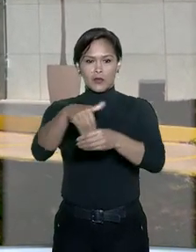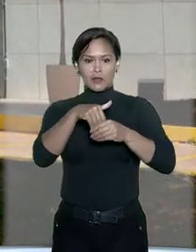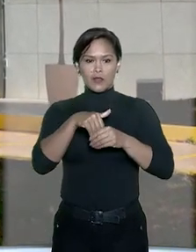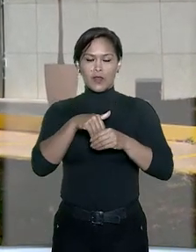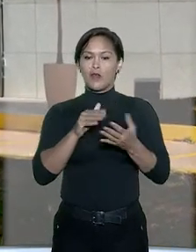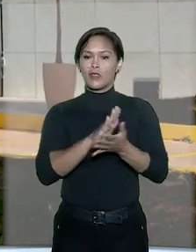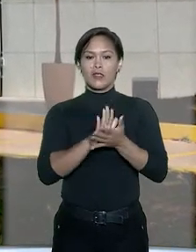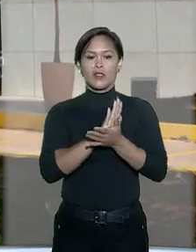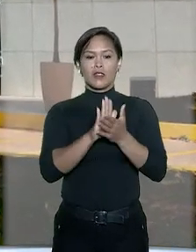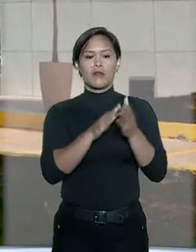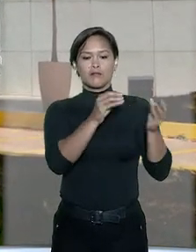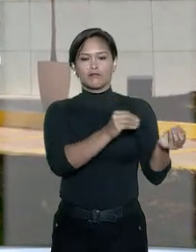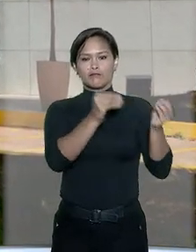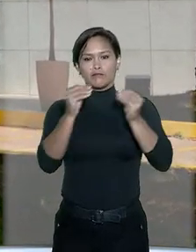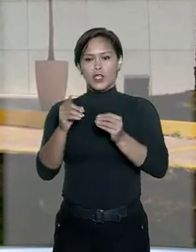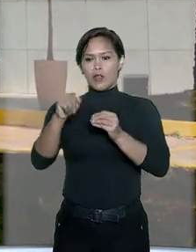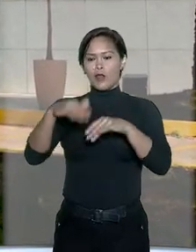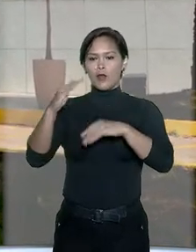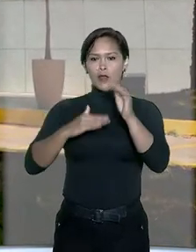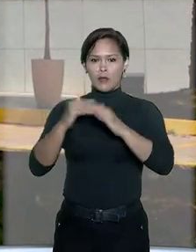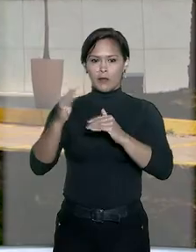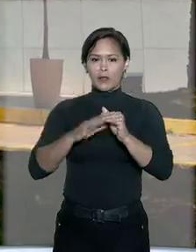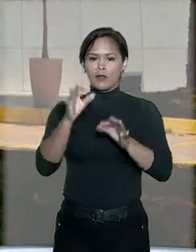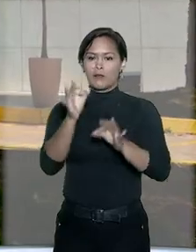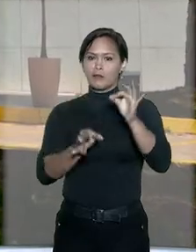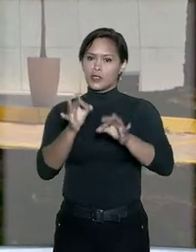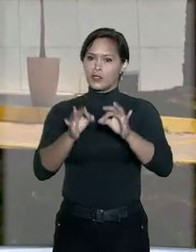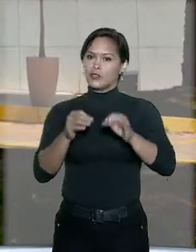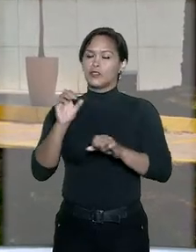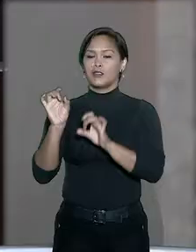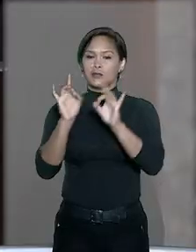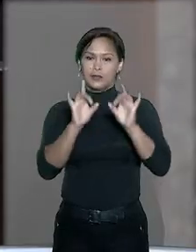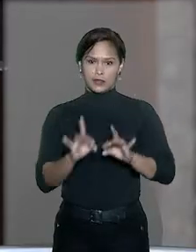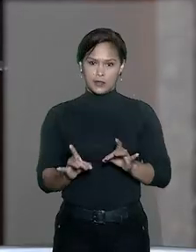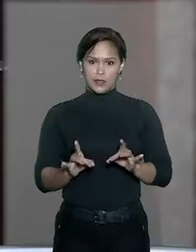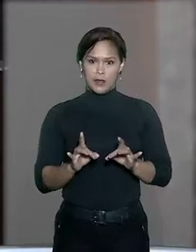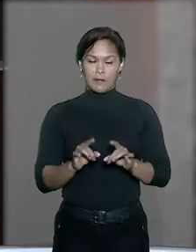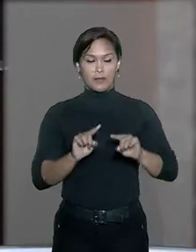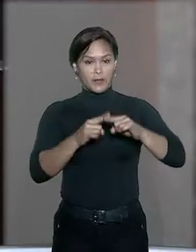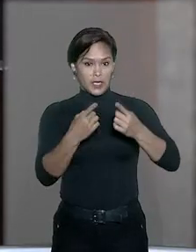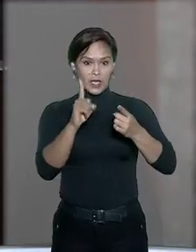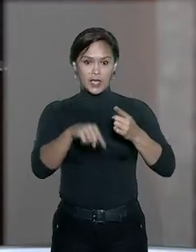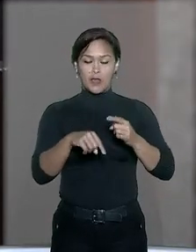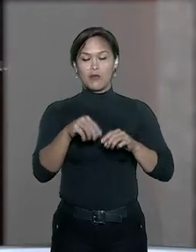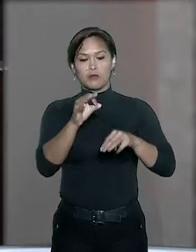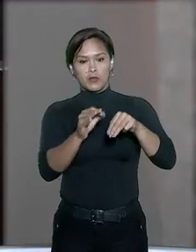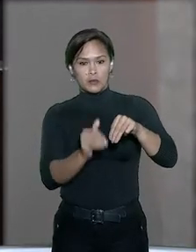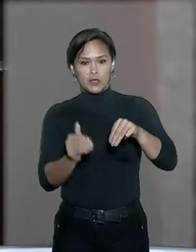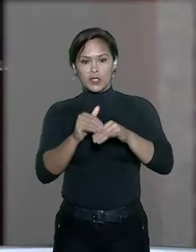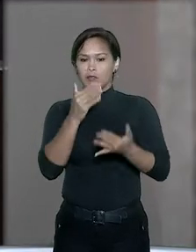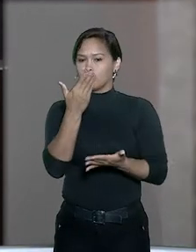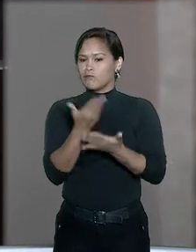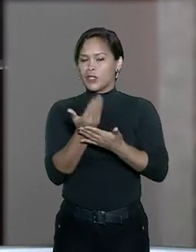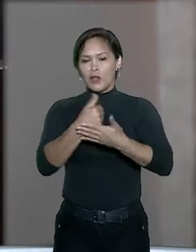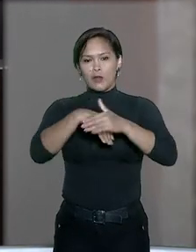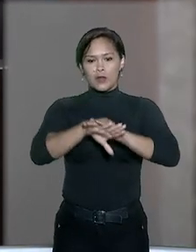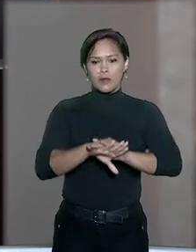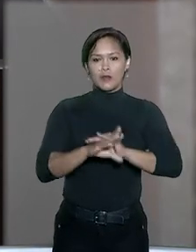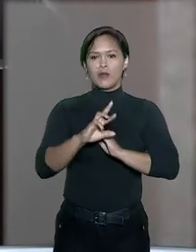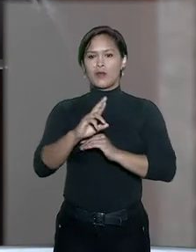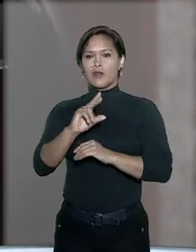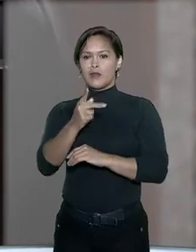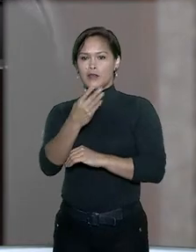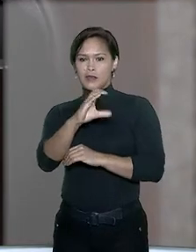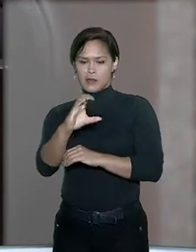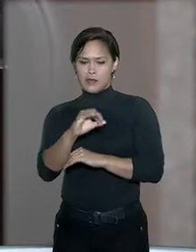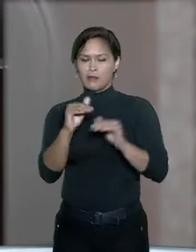razão para o deslocamento da competência para a Justiça Especializada. Sendo assim, o ministro negou o provimento ao RHC